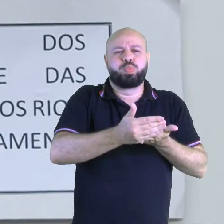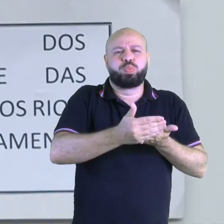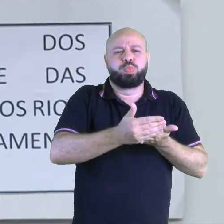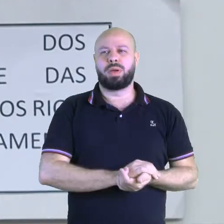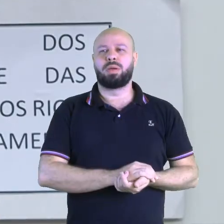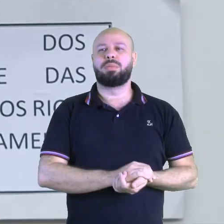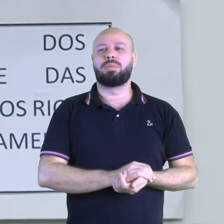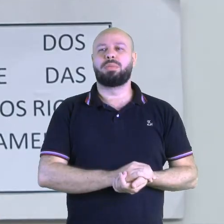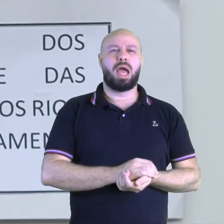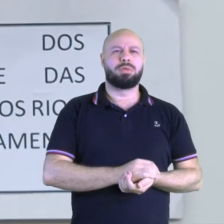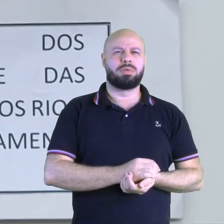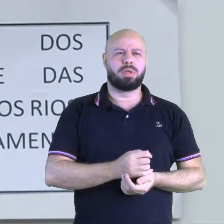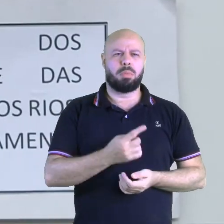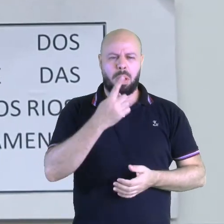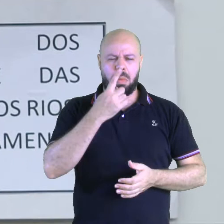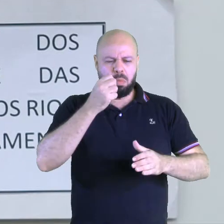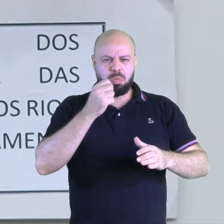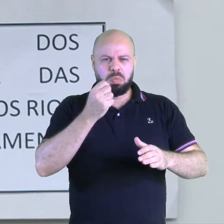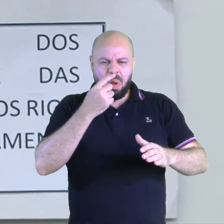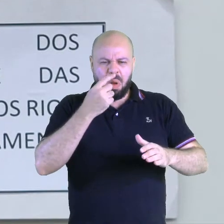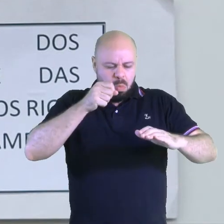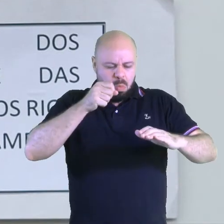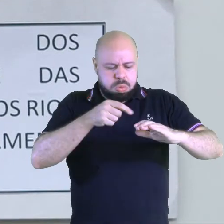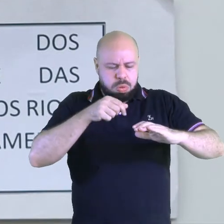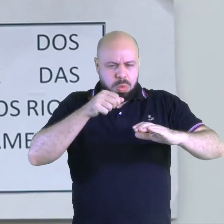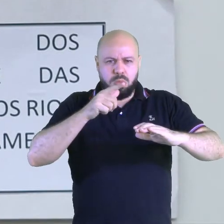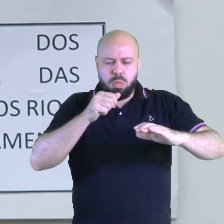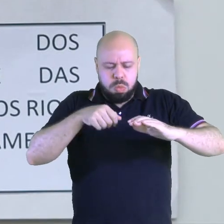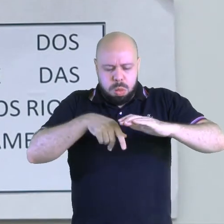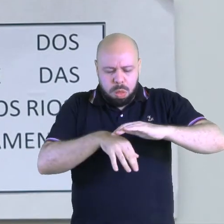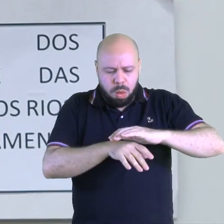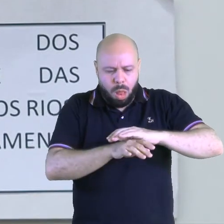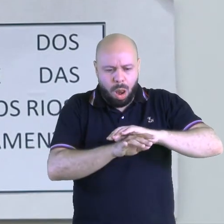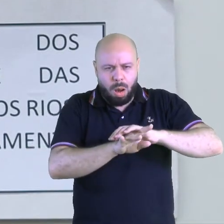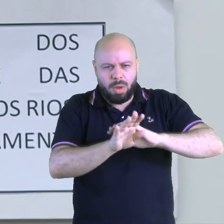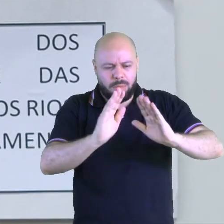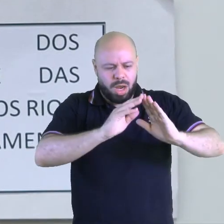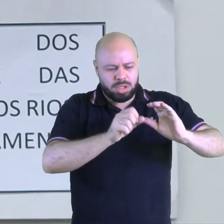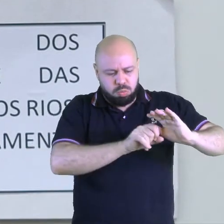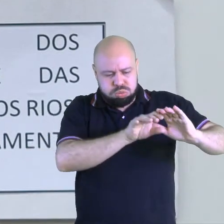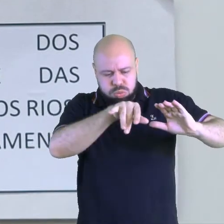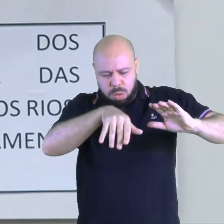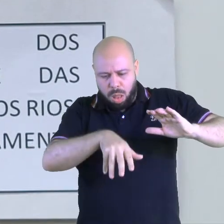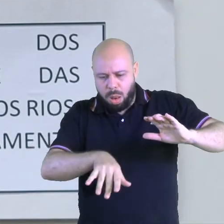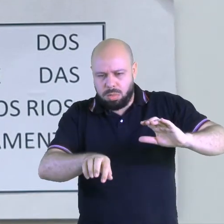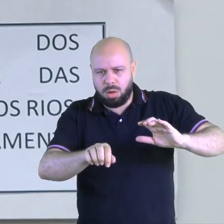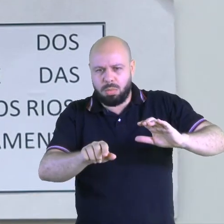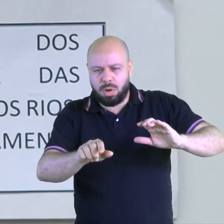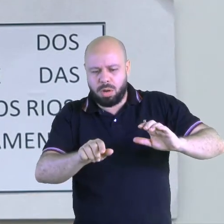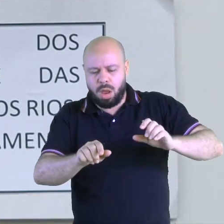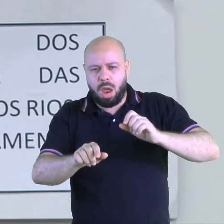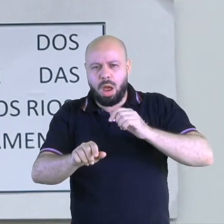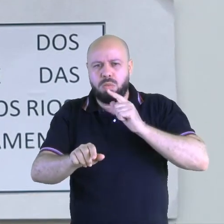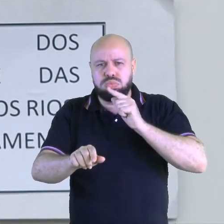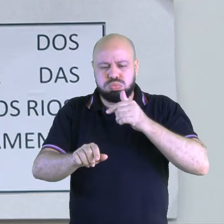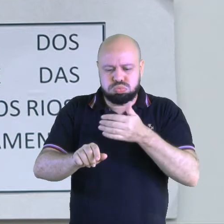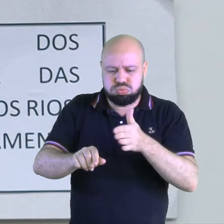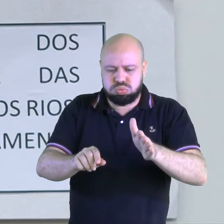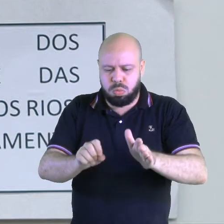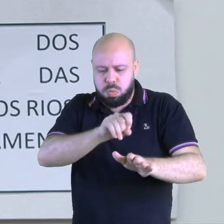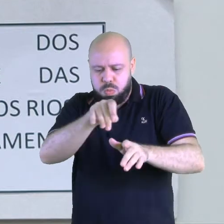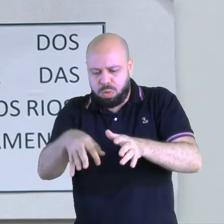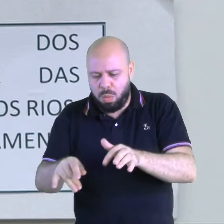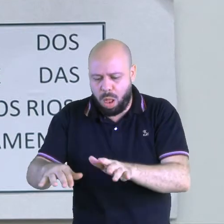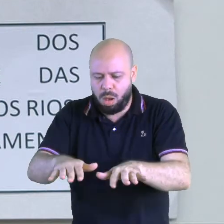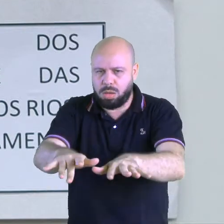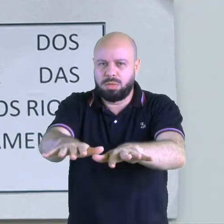moradias, dos estabelecimentos comerciais e das fábricas que é jogado nas águas dos rios, lagos e